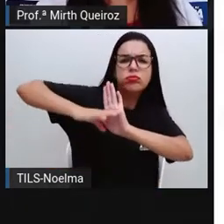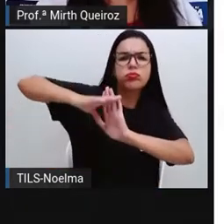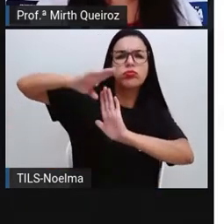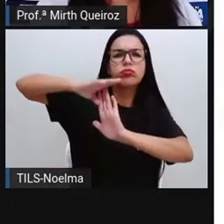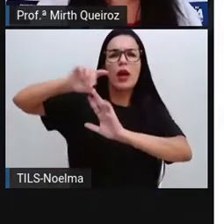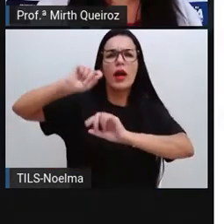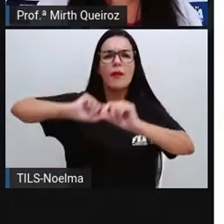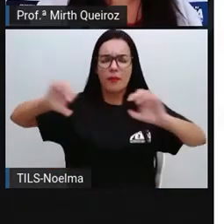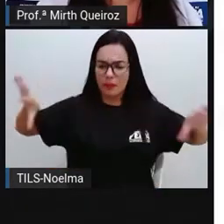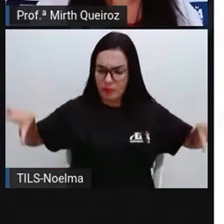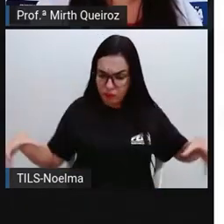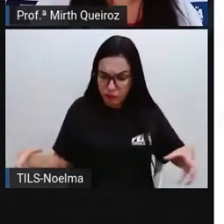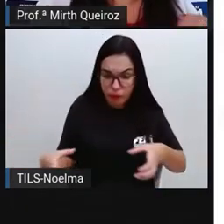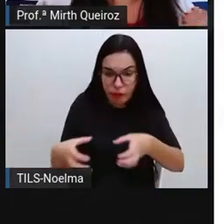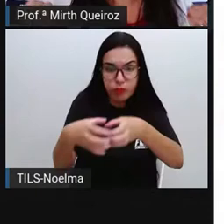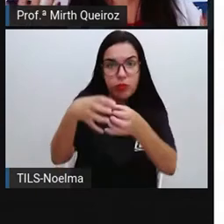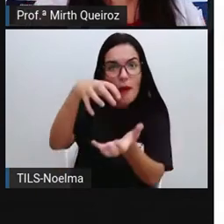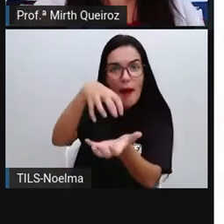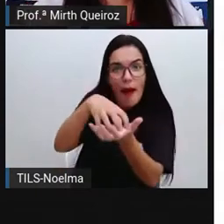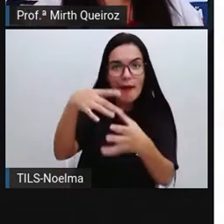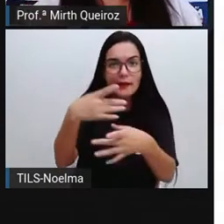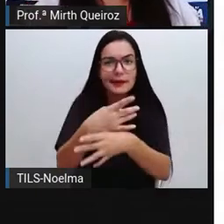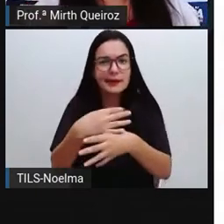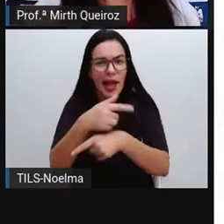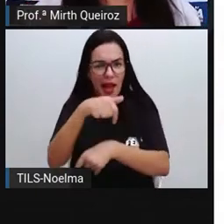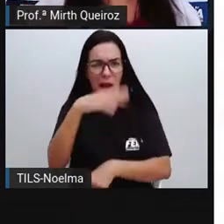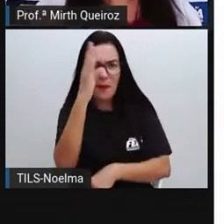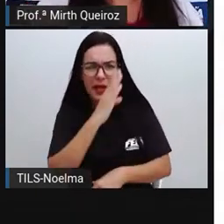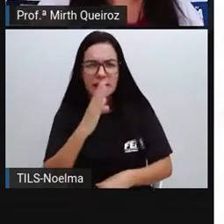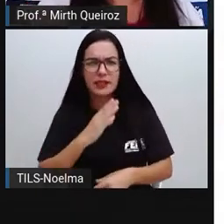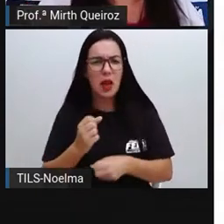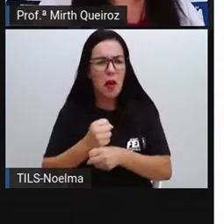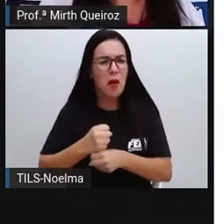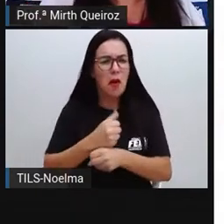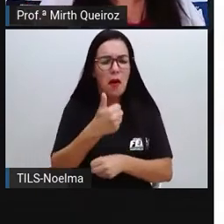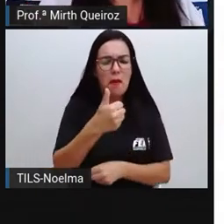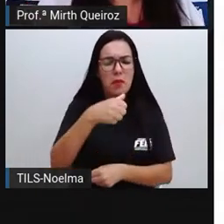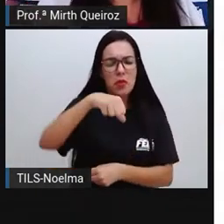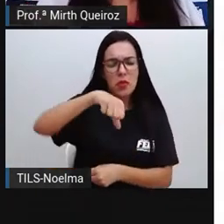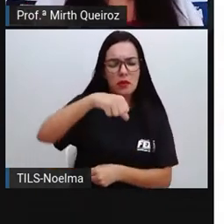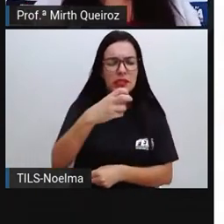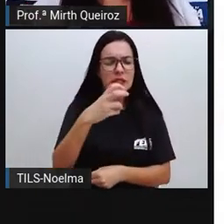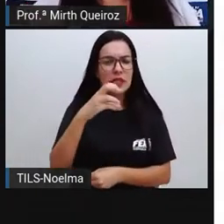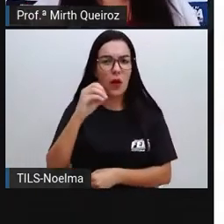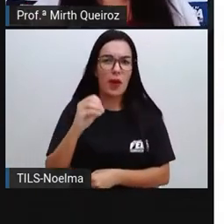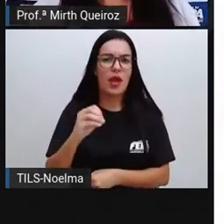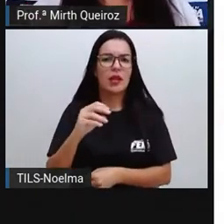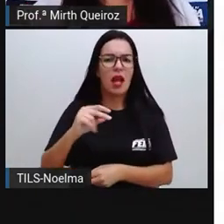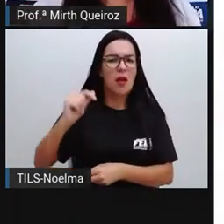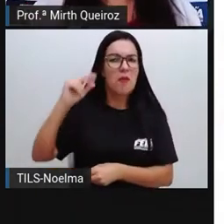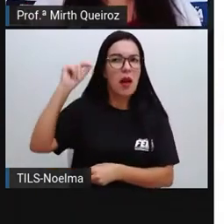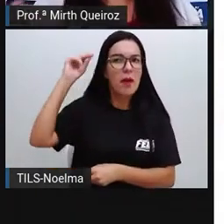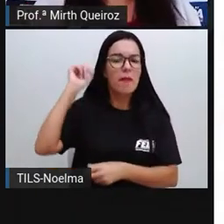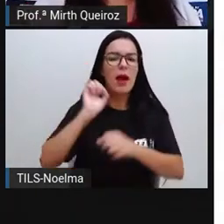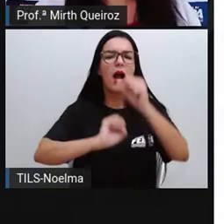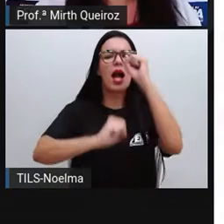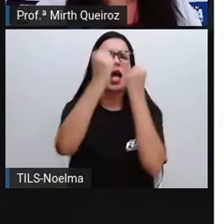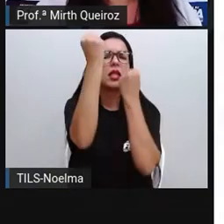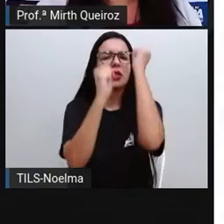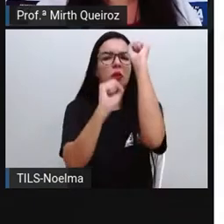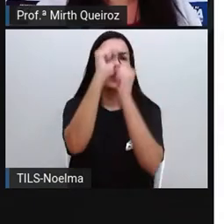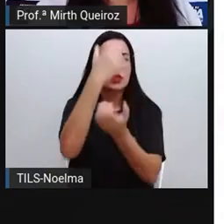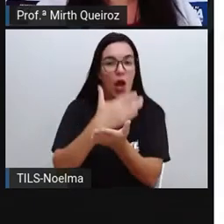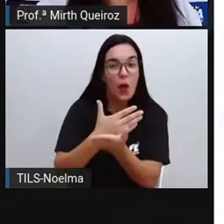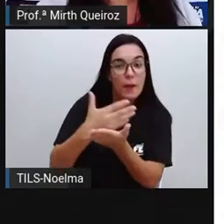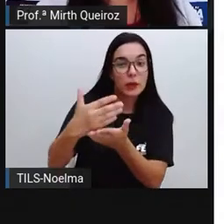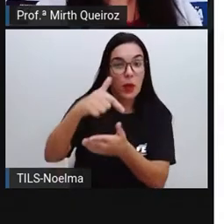década de 1950, que foi quando se intensificou a industrialização do país. Então, obviamente, né? As pessoas começaram